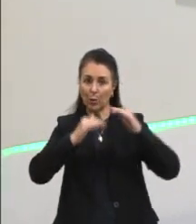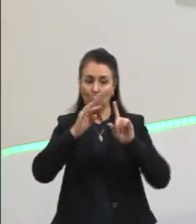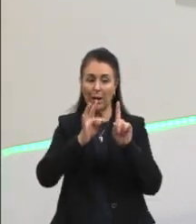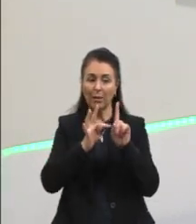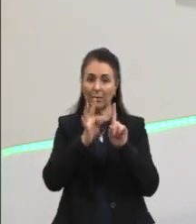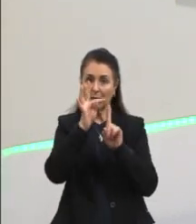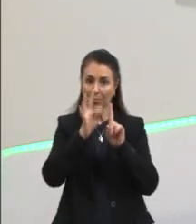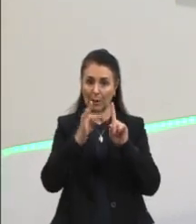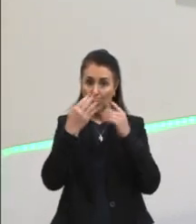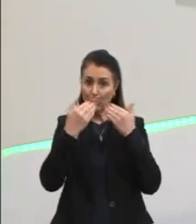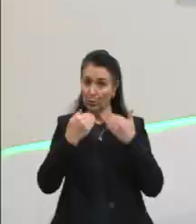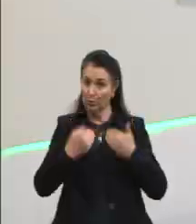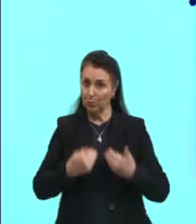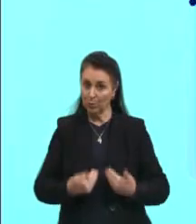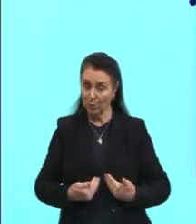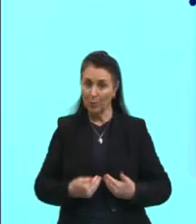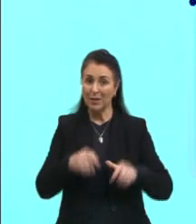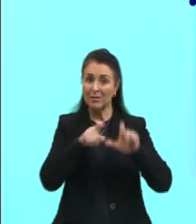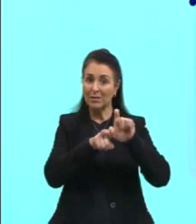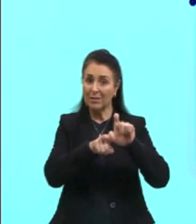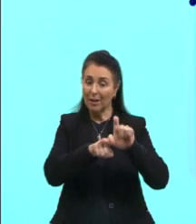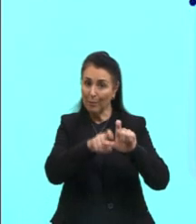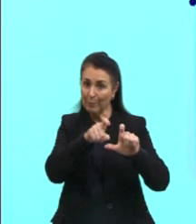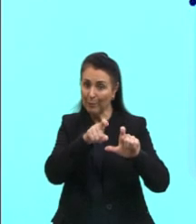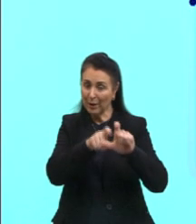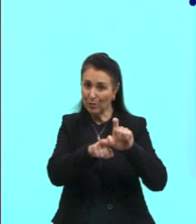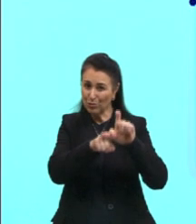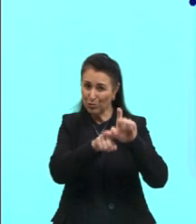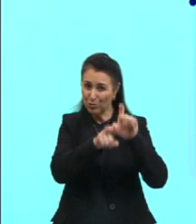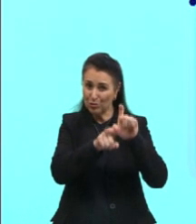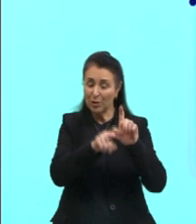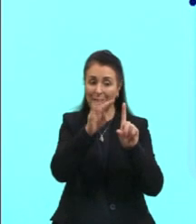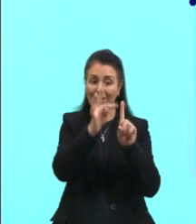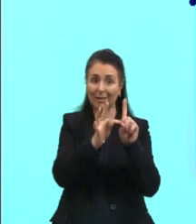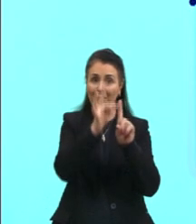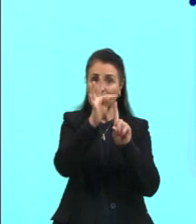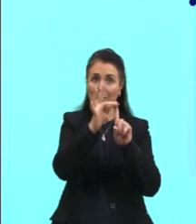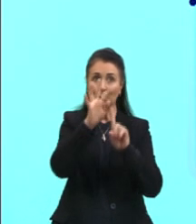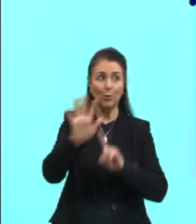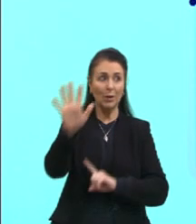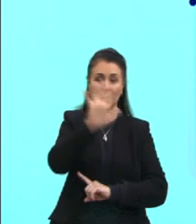temperatura. Eles são dependentes da temperatura do ambiente.